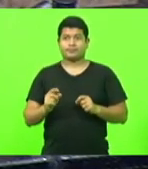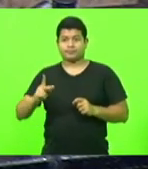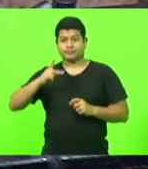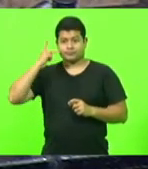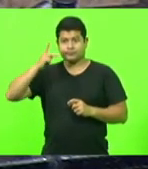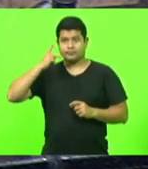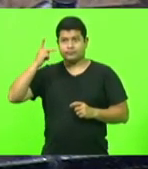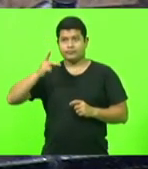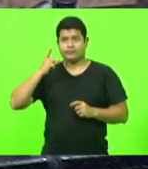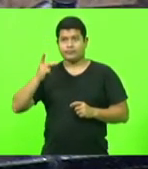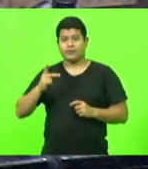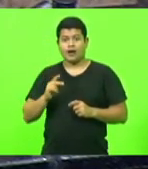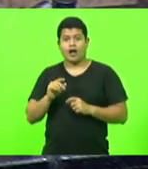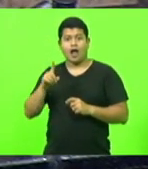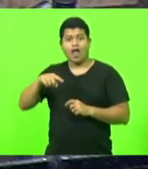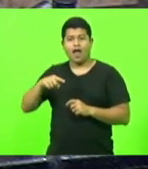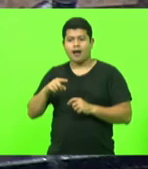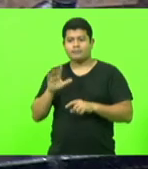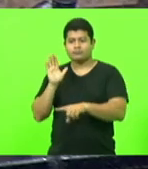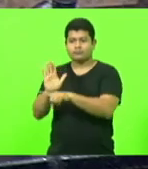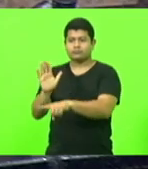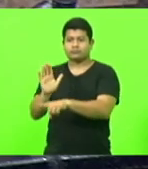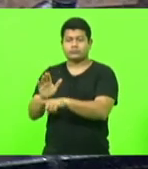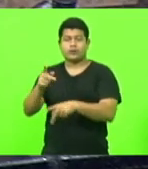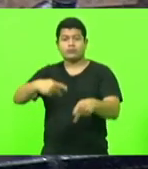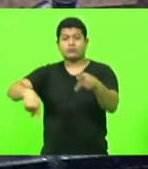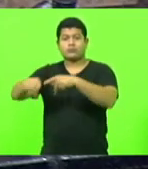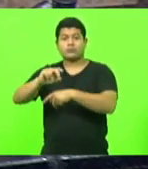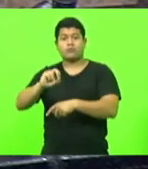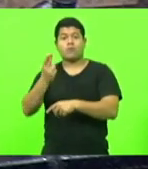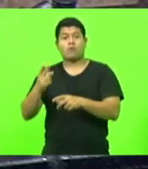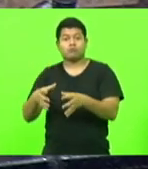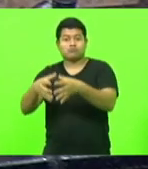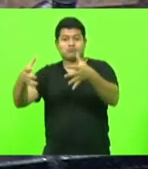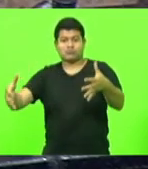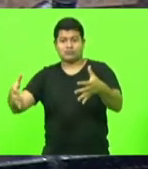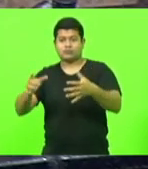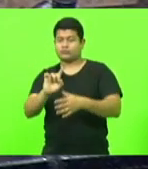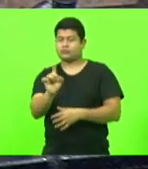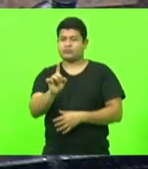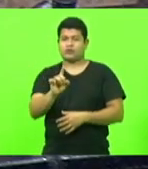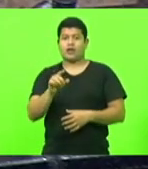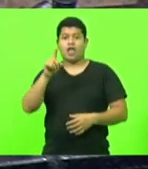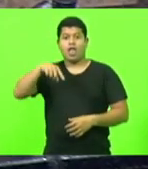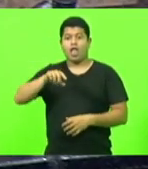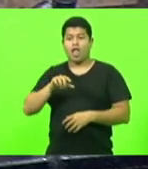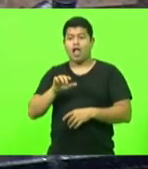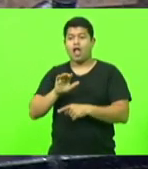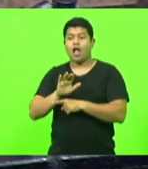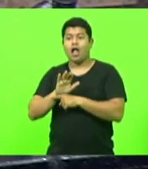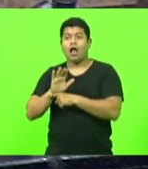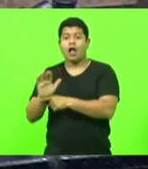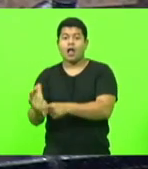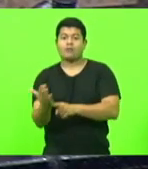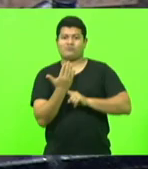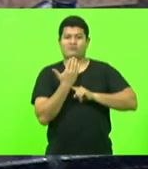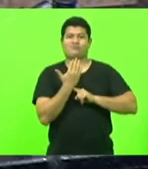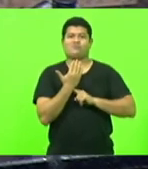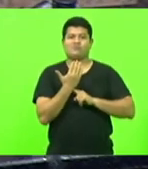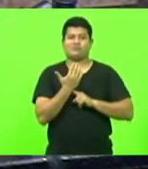é feita em benefício do povo ou da maioria. Ela é feita para benefício do político.